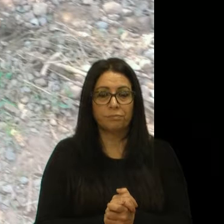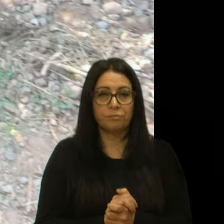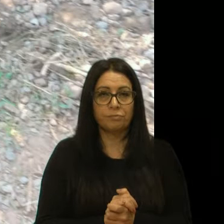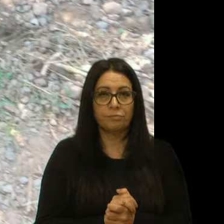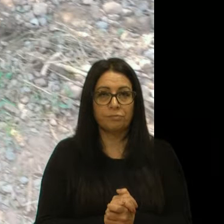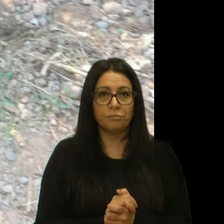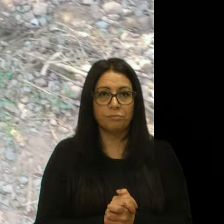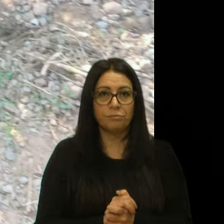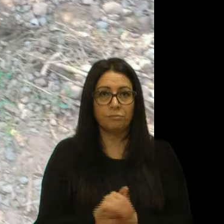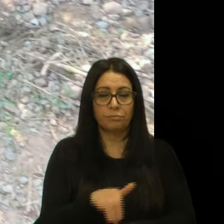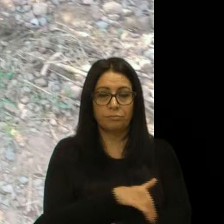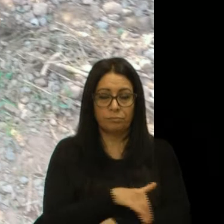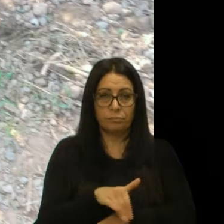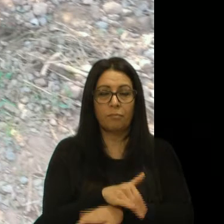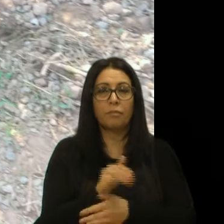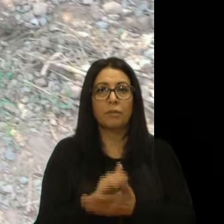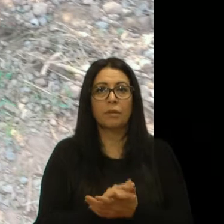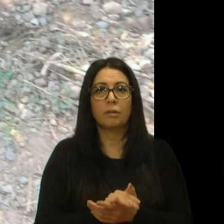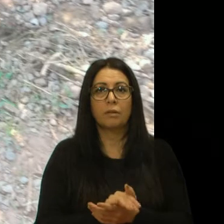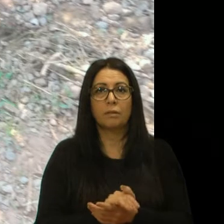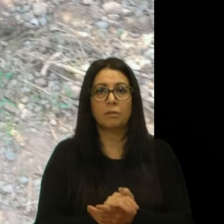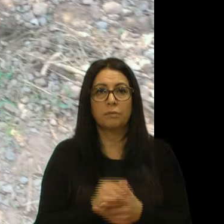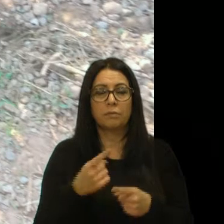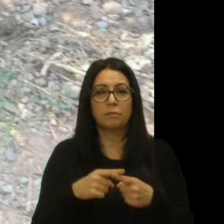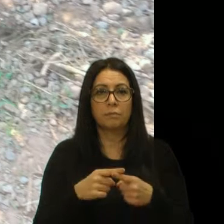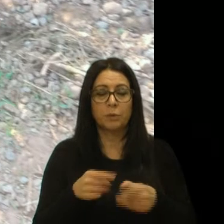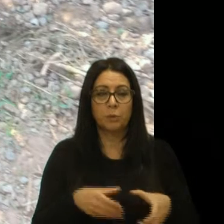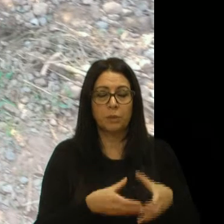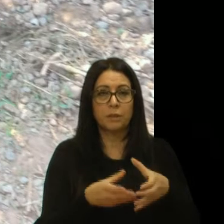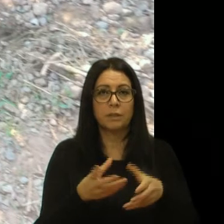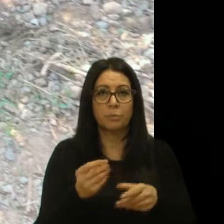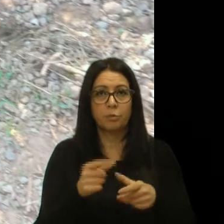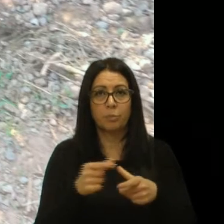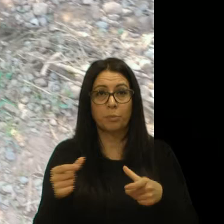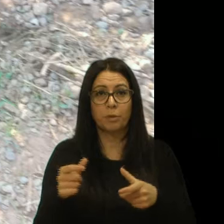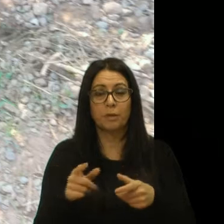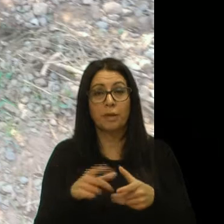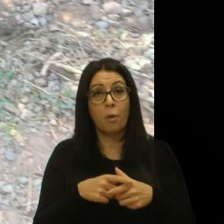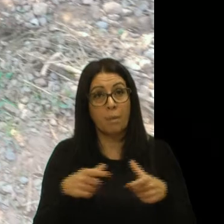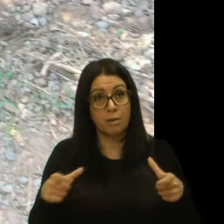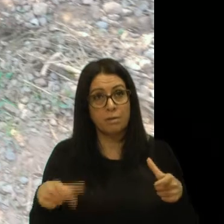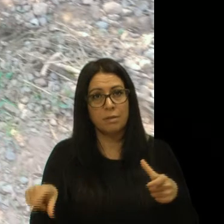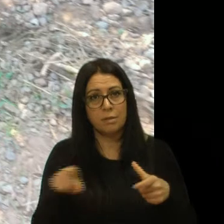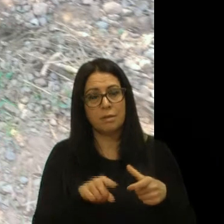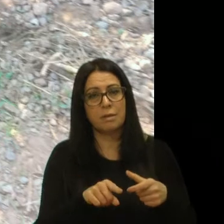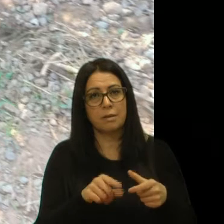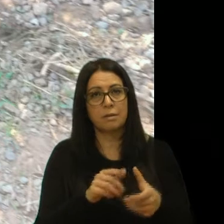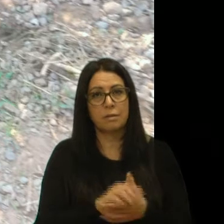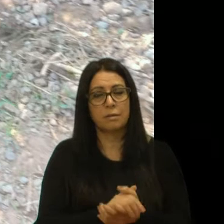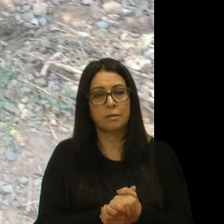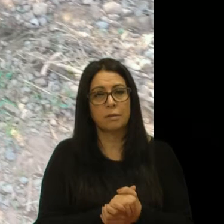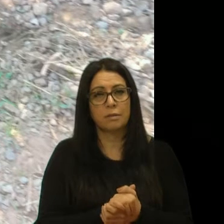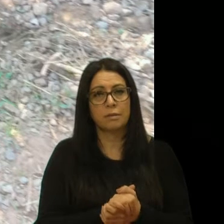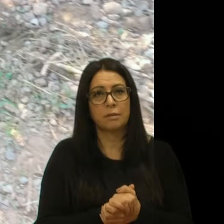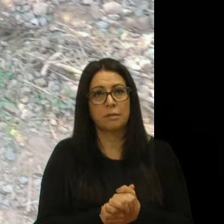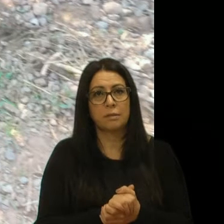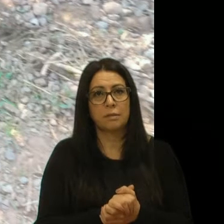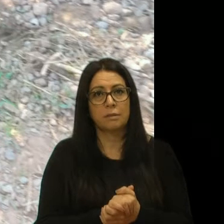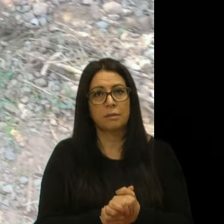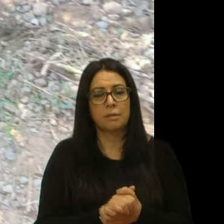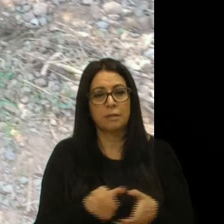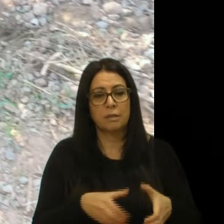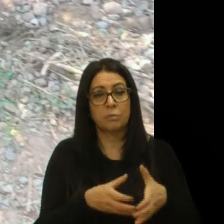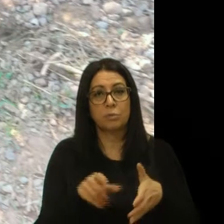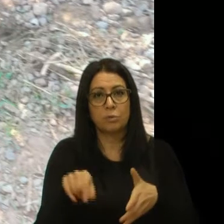da estrada, por causa, a canalização, é muito pequena, tem que aumentar, a canalização, desses, desses bueiros,